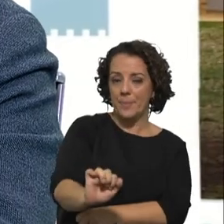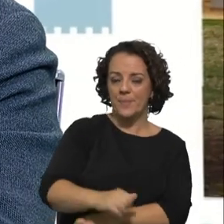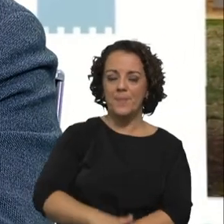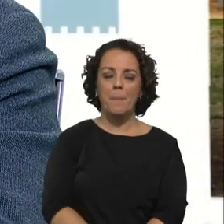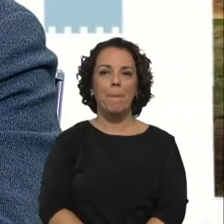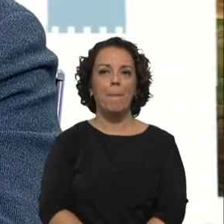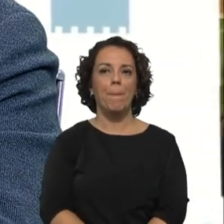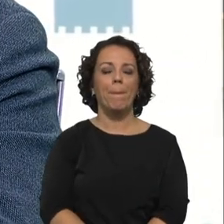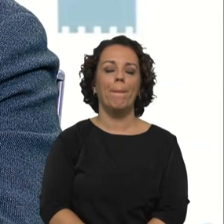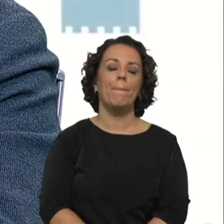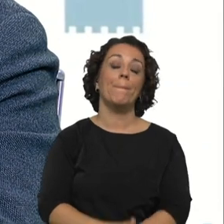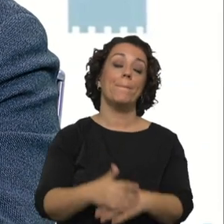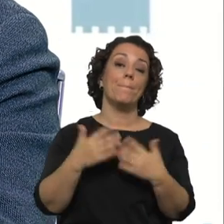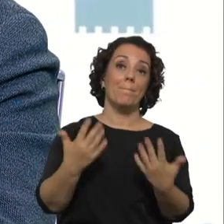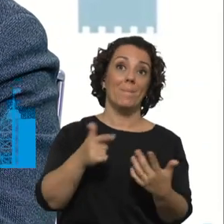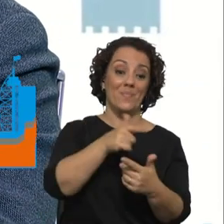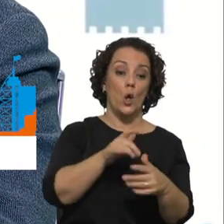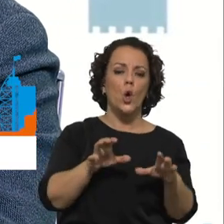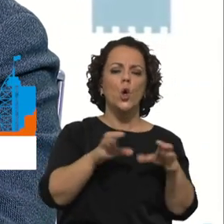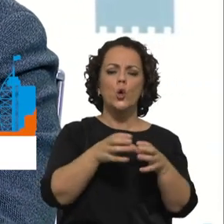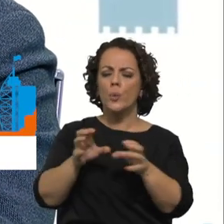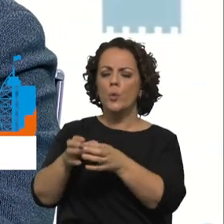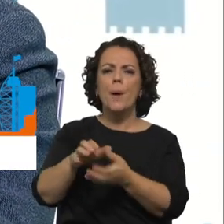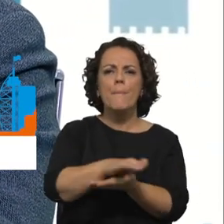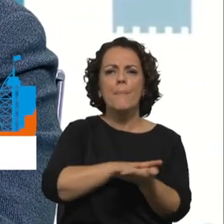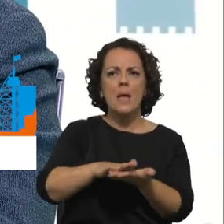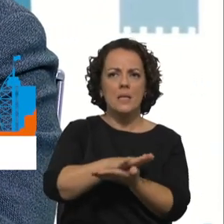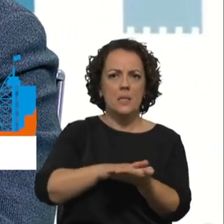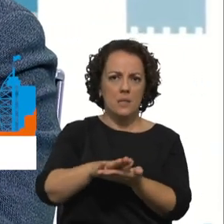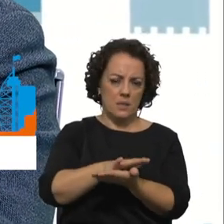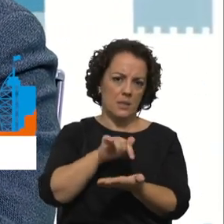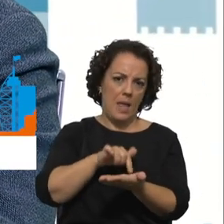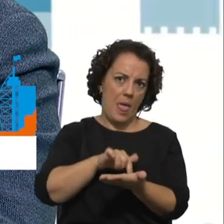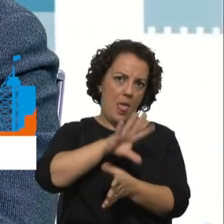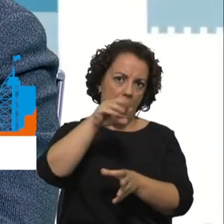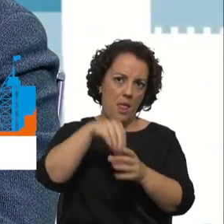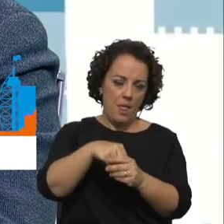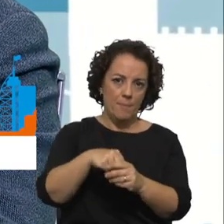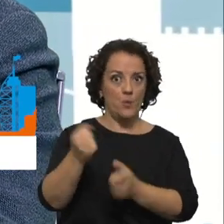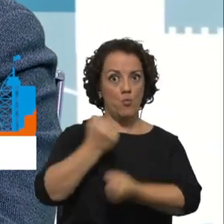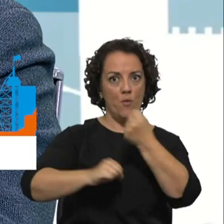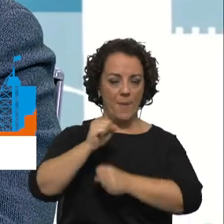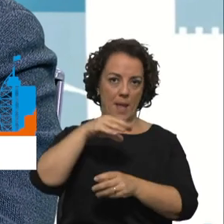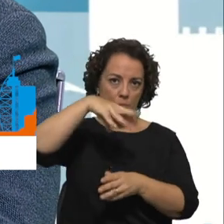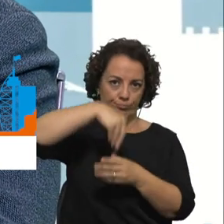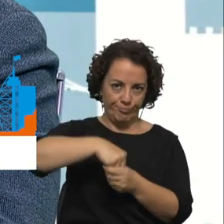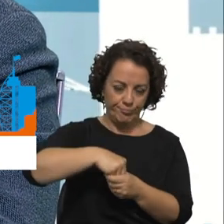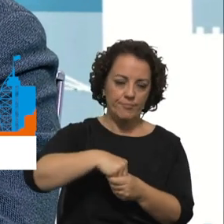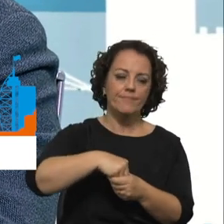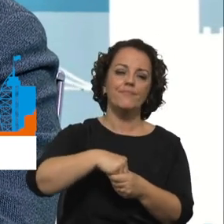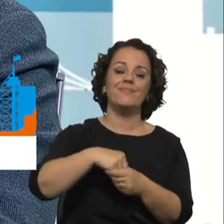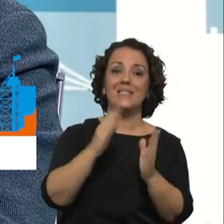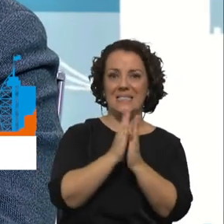A dinamização dos grupos de base, porque é que faz parte da composição do próprio movimento, nas dioceses em que está